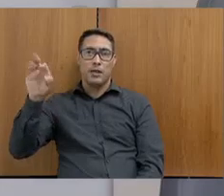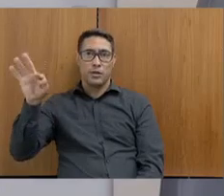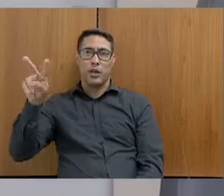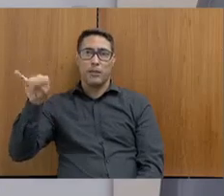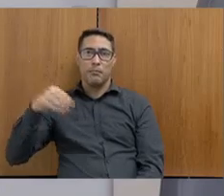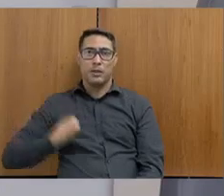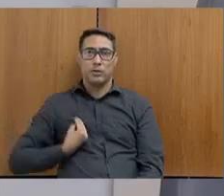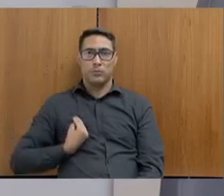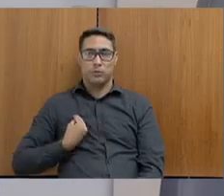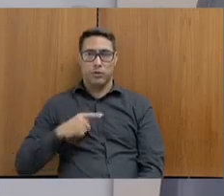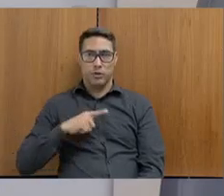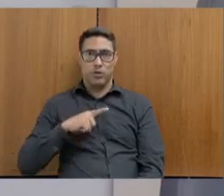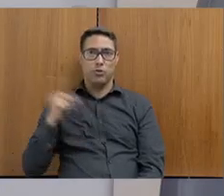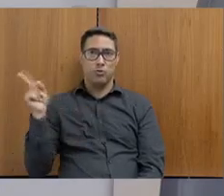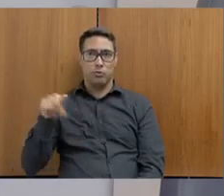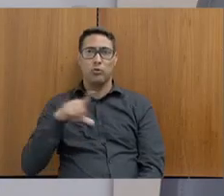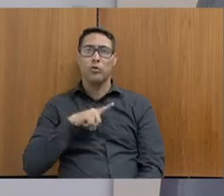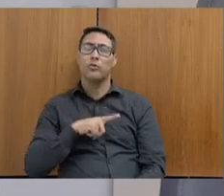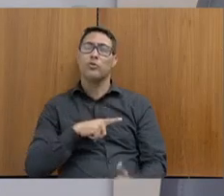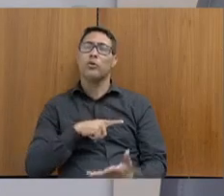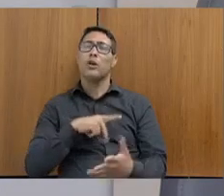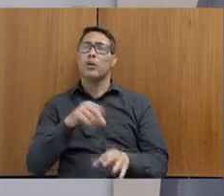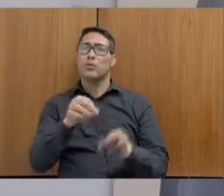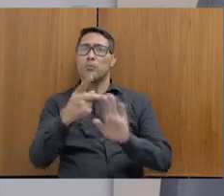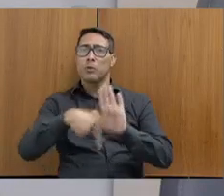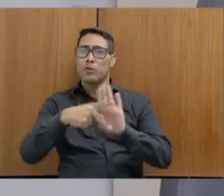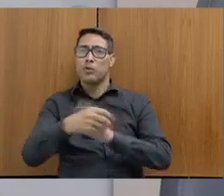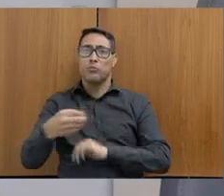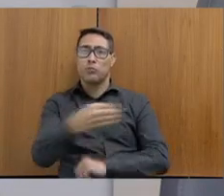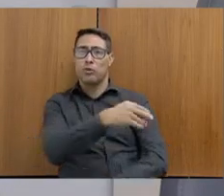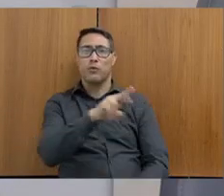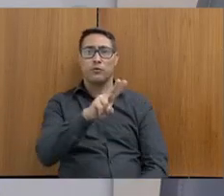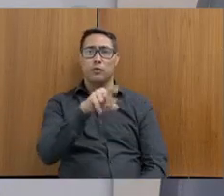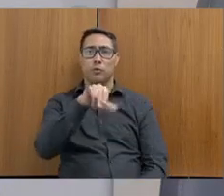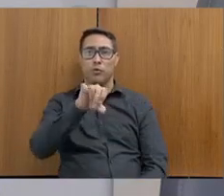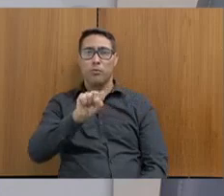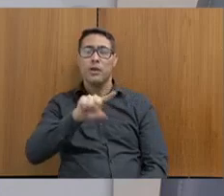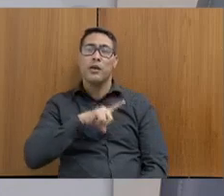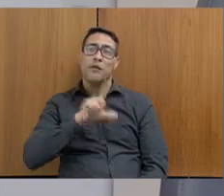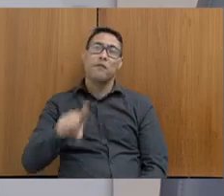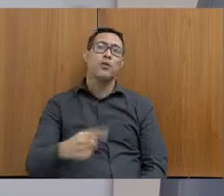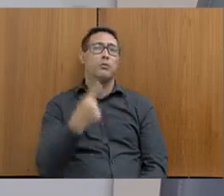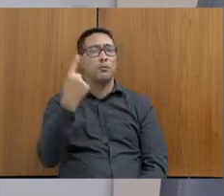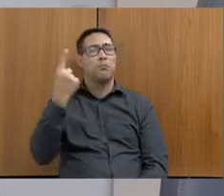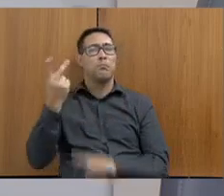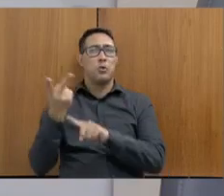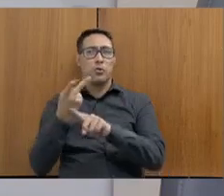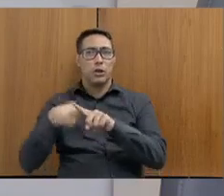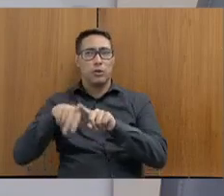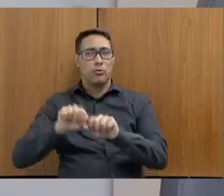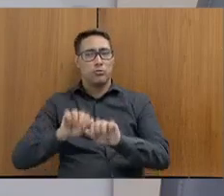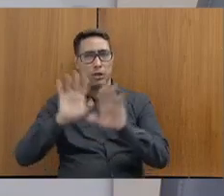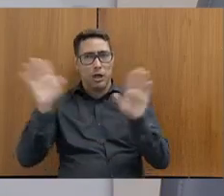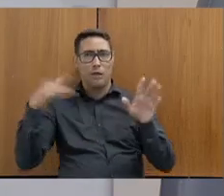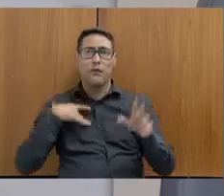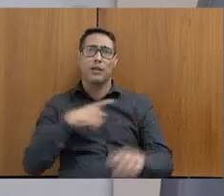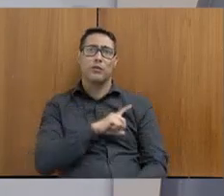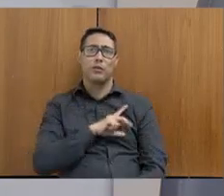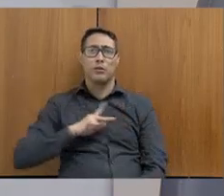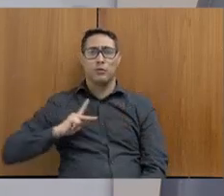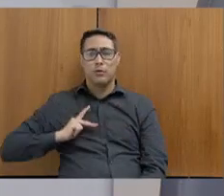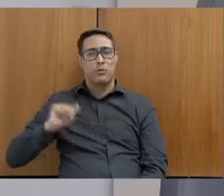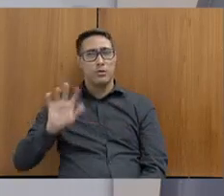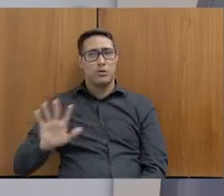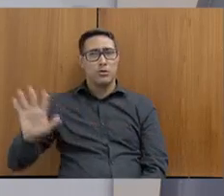conosco, era entusiasta do projeto Novos Rumos, veio o procurador-geral, veio a defensora pública-geral, e nós fizemos uma bela